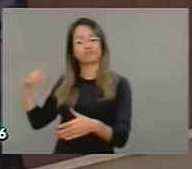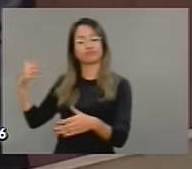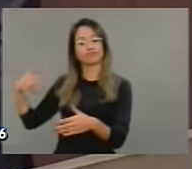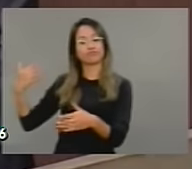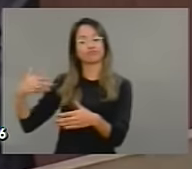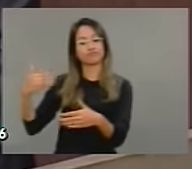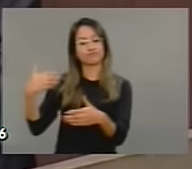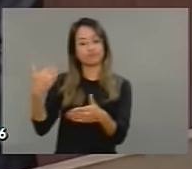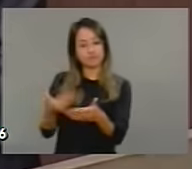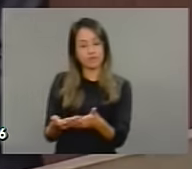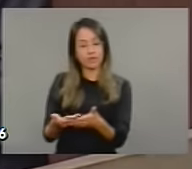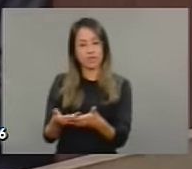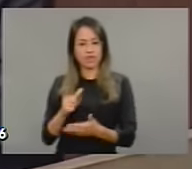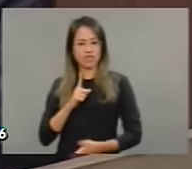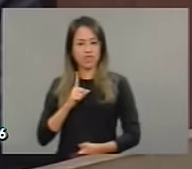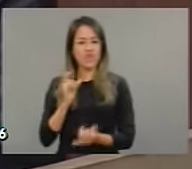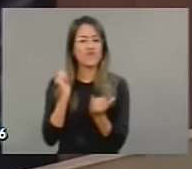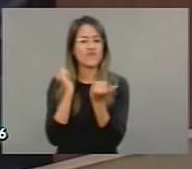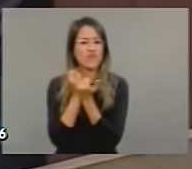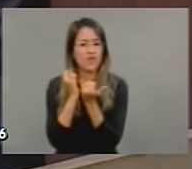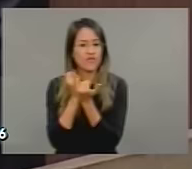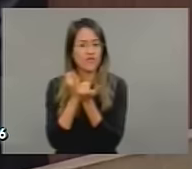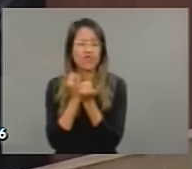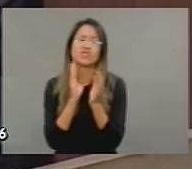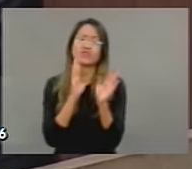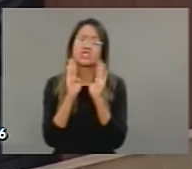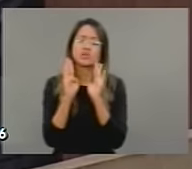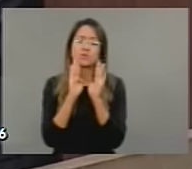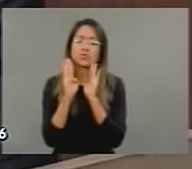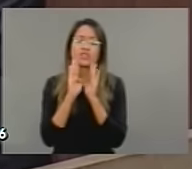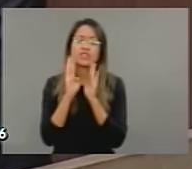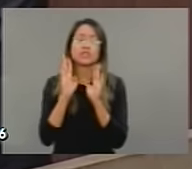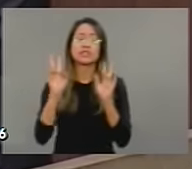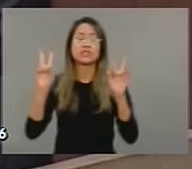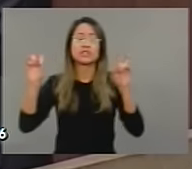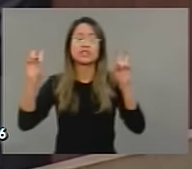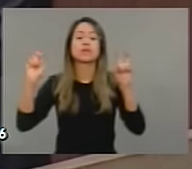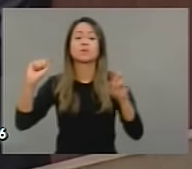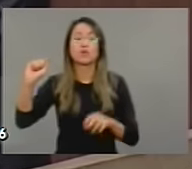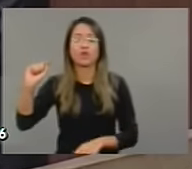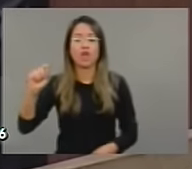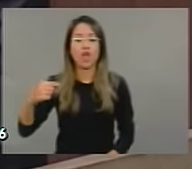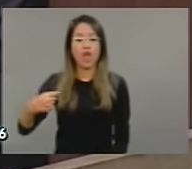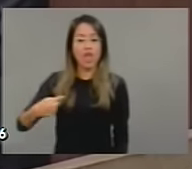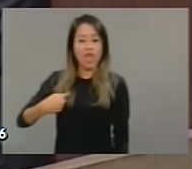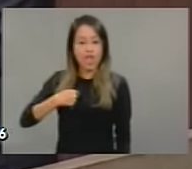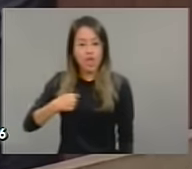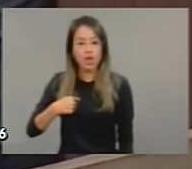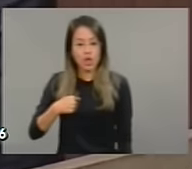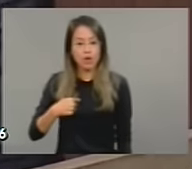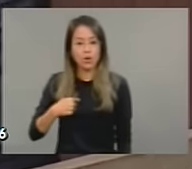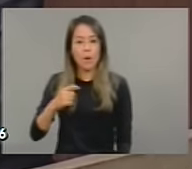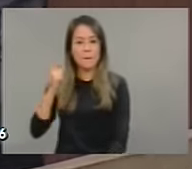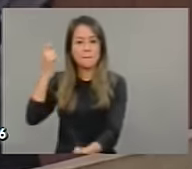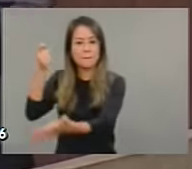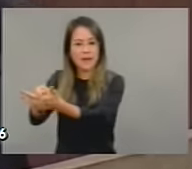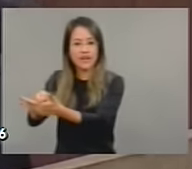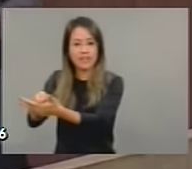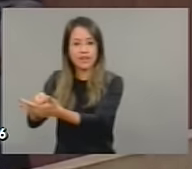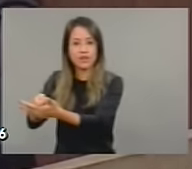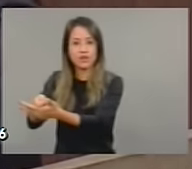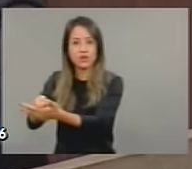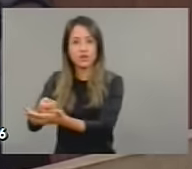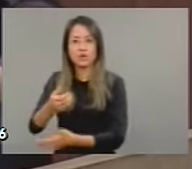surgiram boatos nas redes sociais de que eu teria patrocinado, pago, mandado,